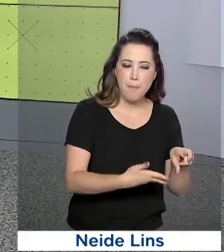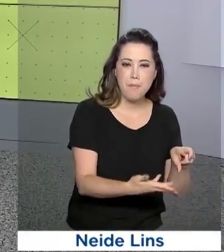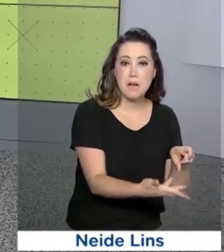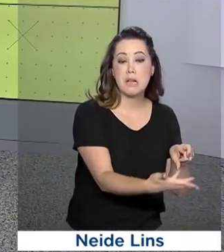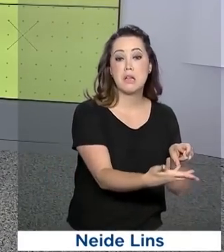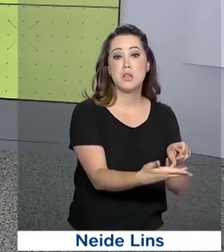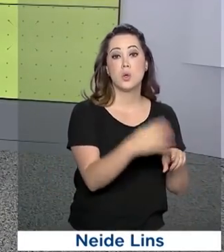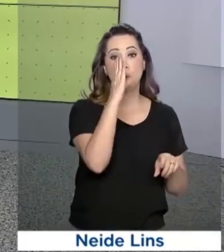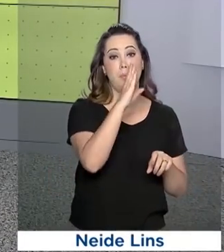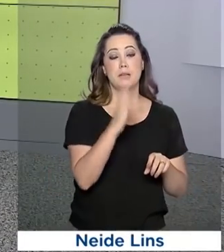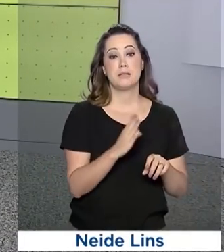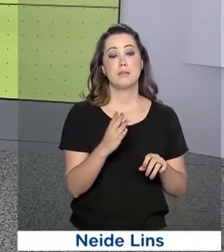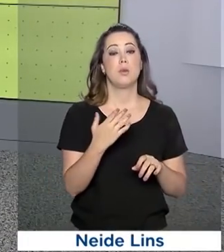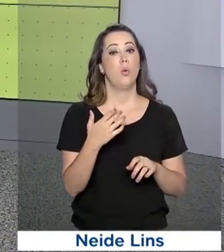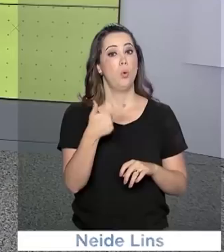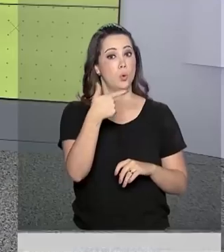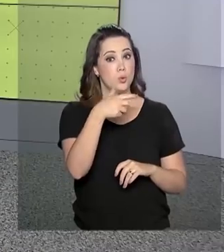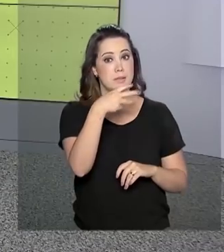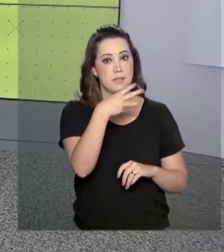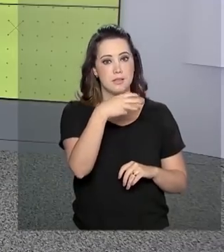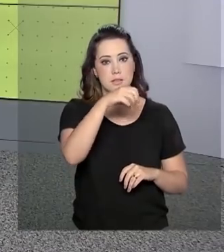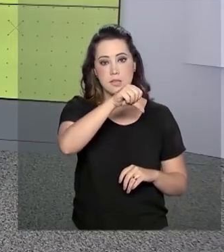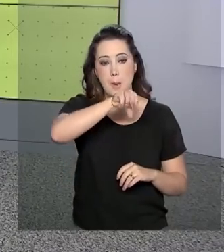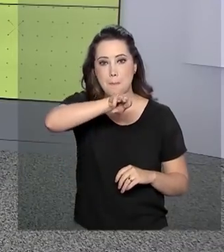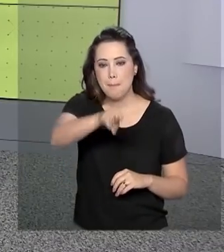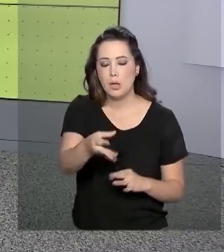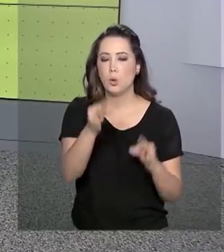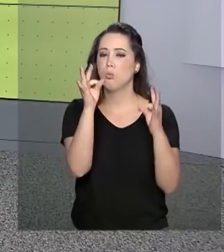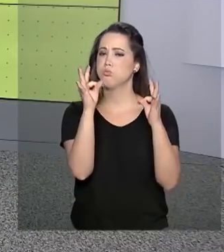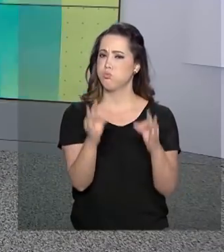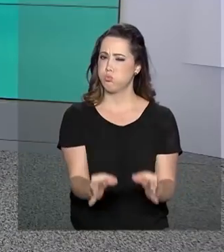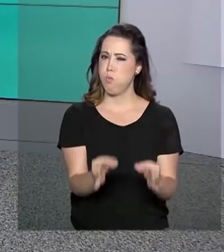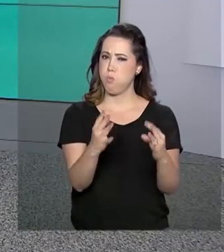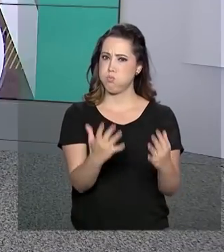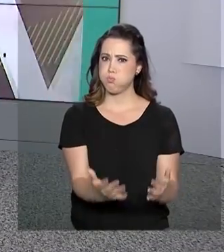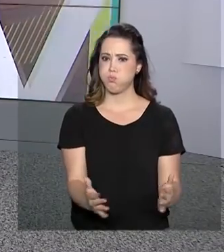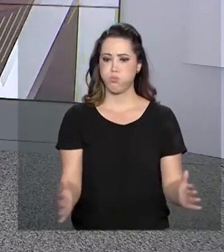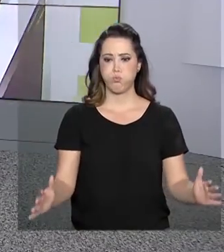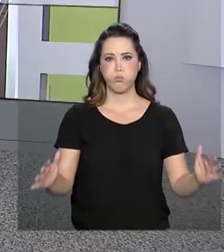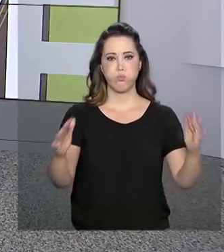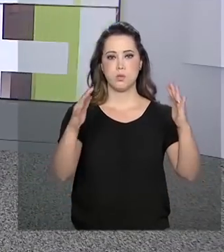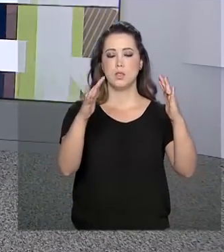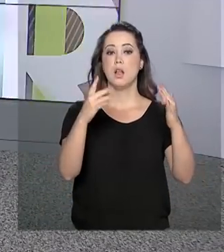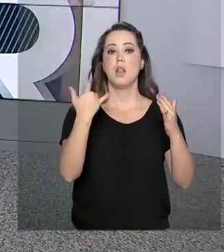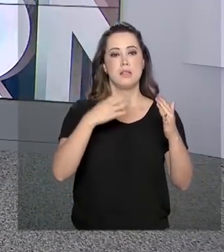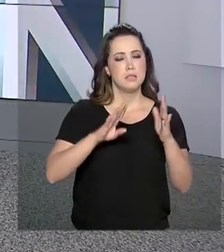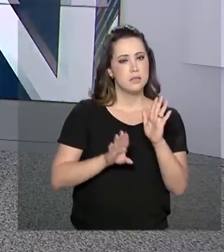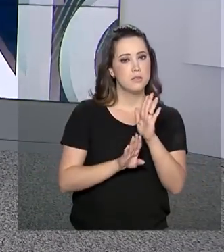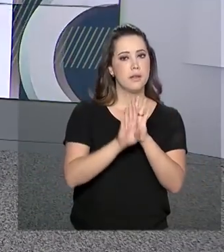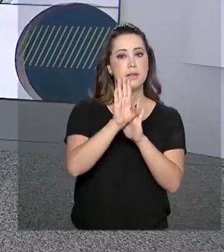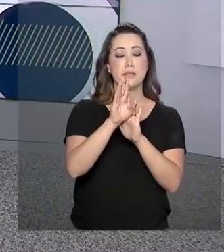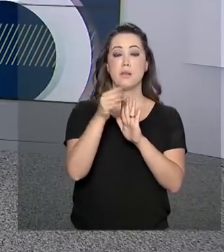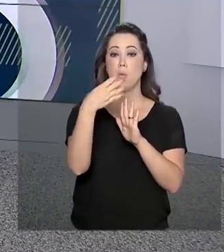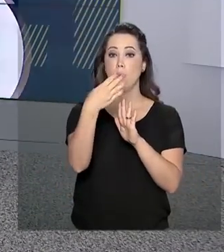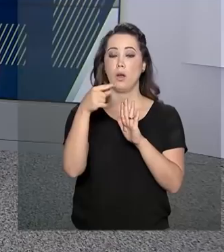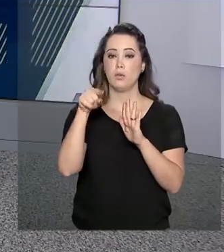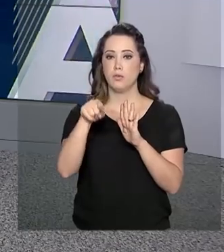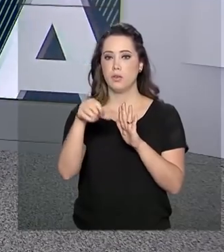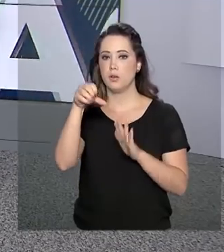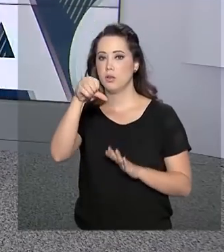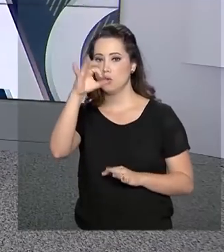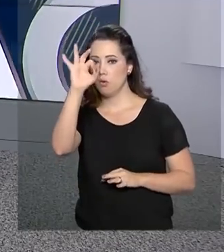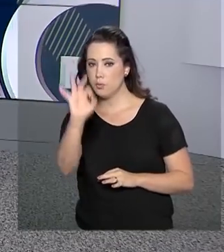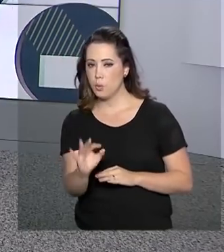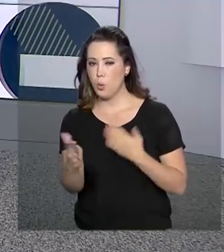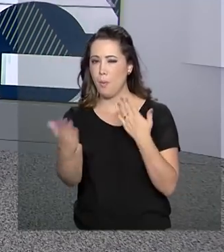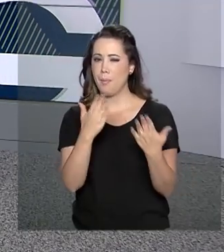chegar a quase 239 milhões de toneladas. Esse número representa um crescimento de 4,9% em